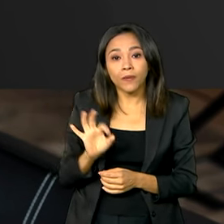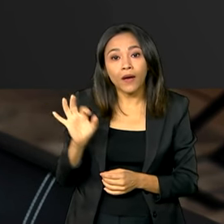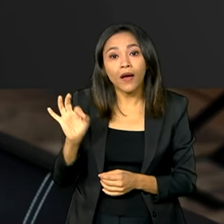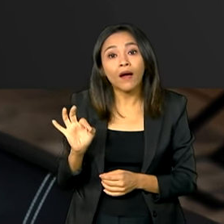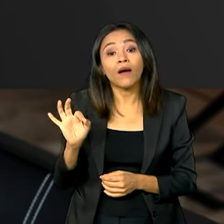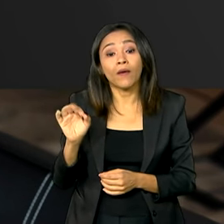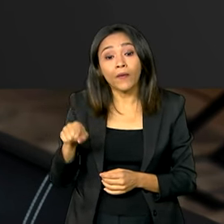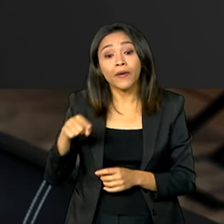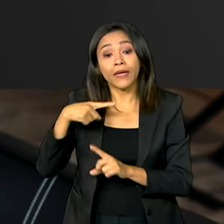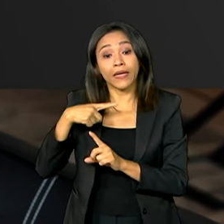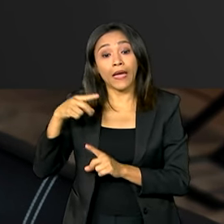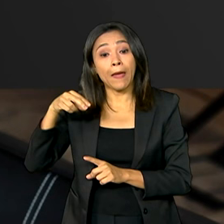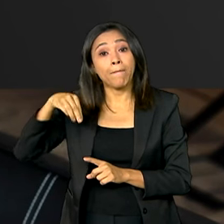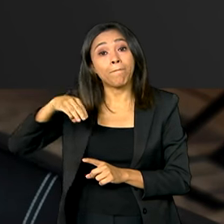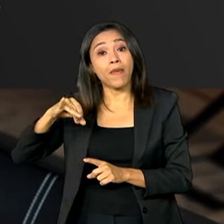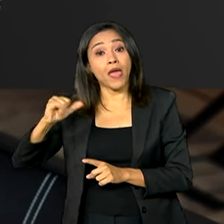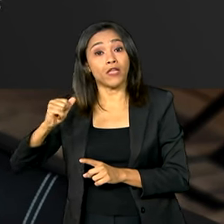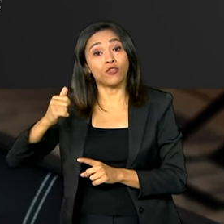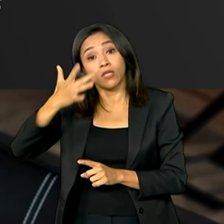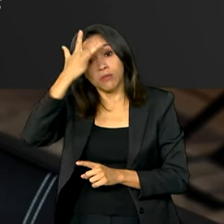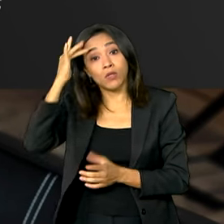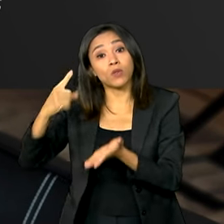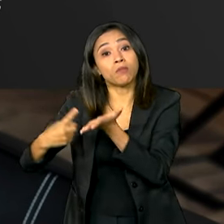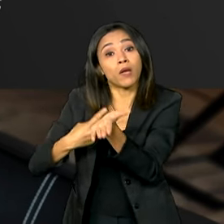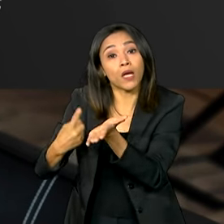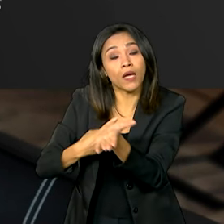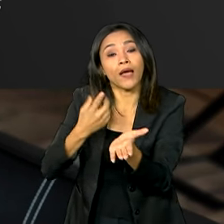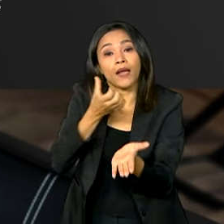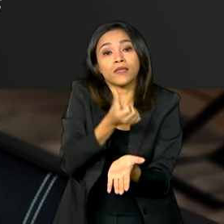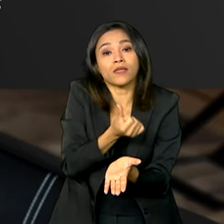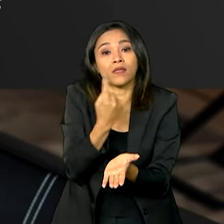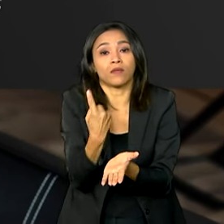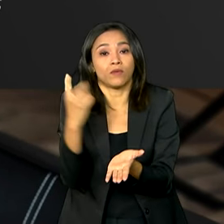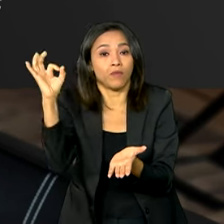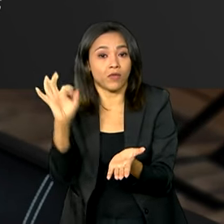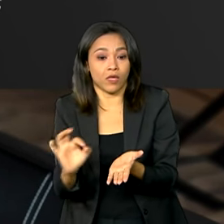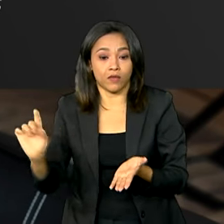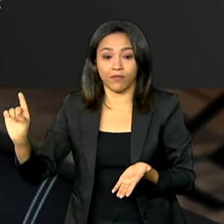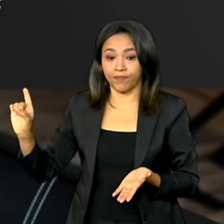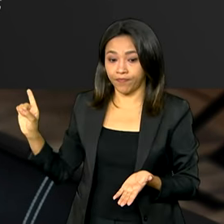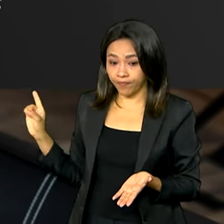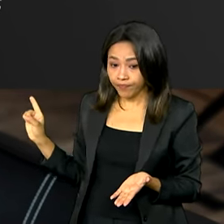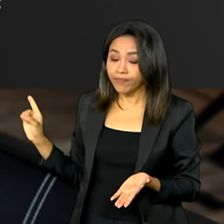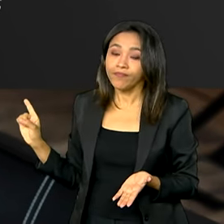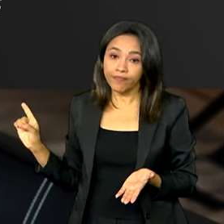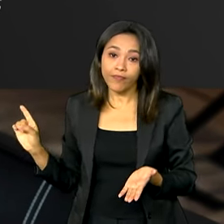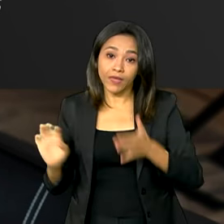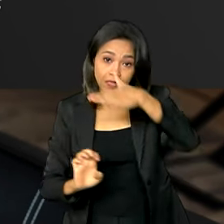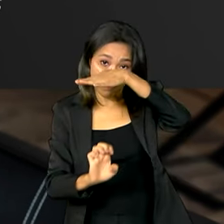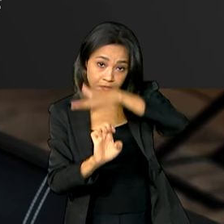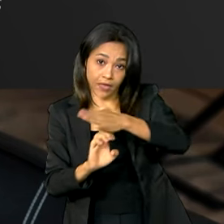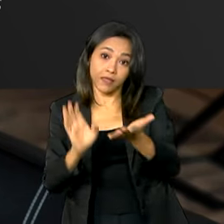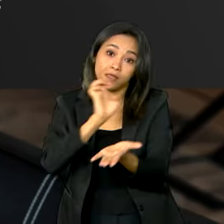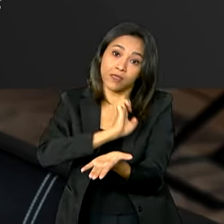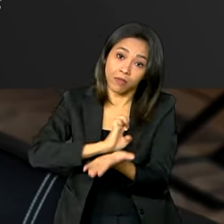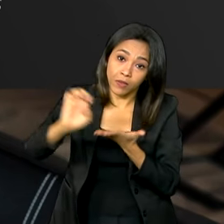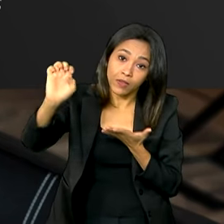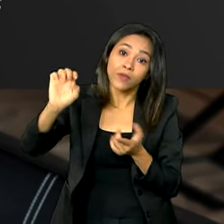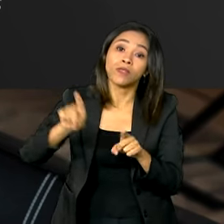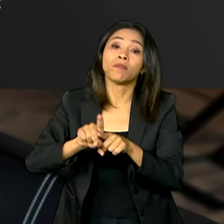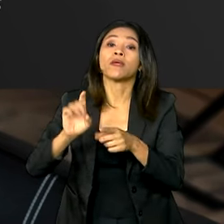salário médio dos brancos, era de 61% nas exportadoras e nas